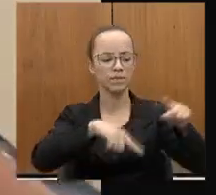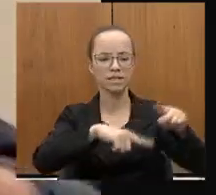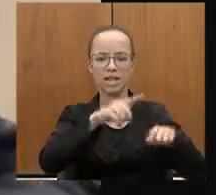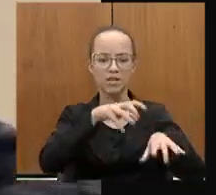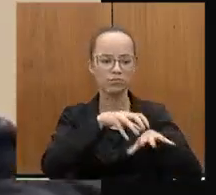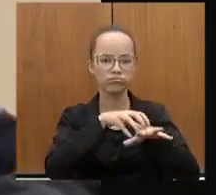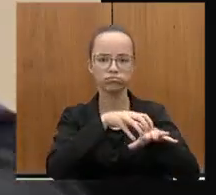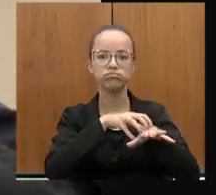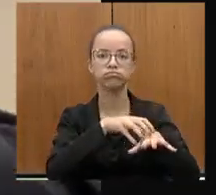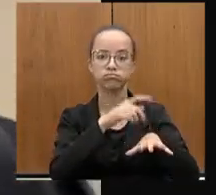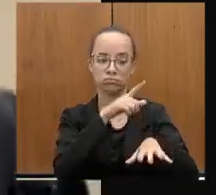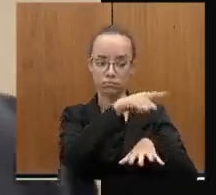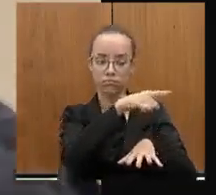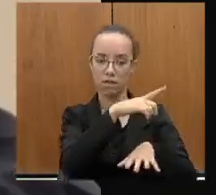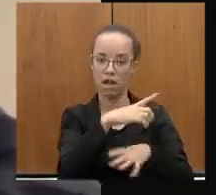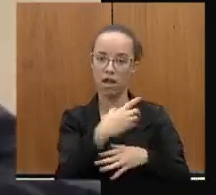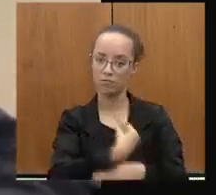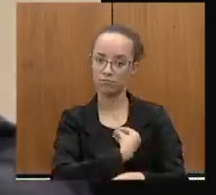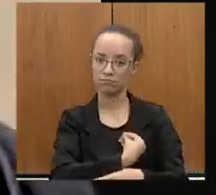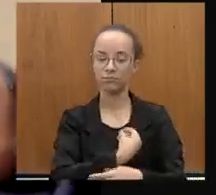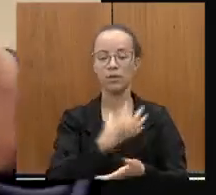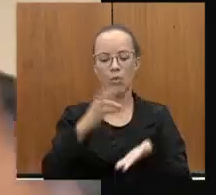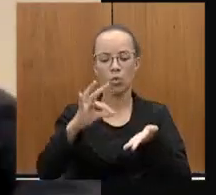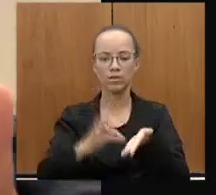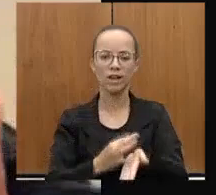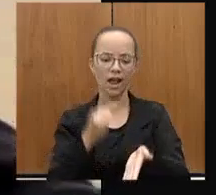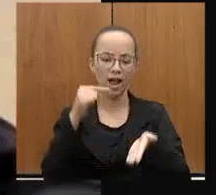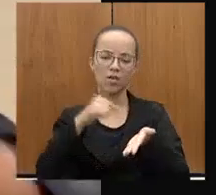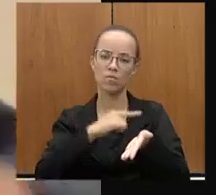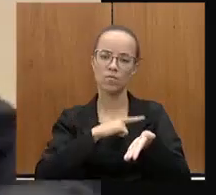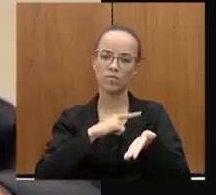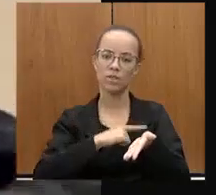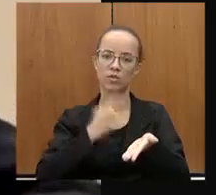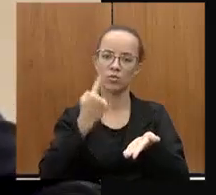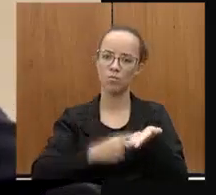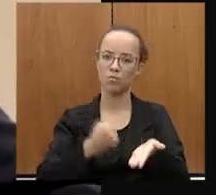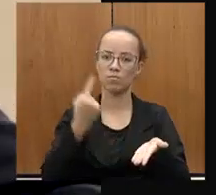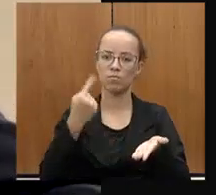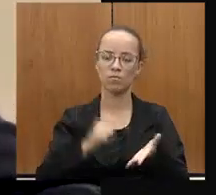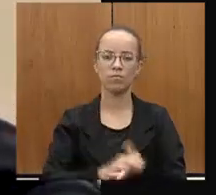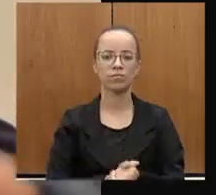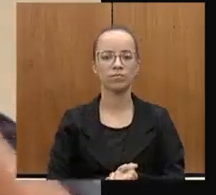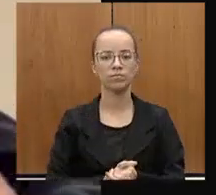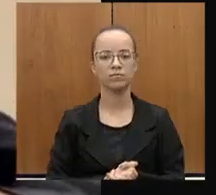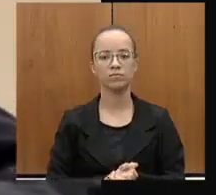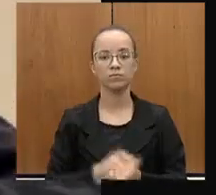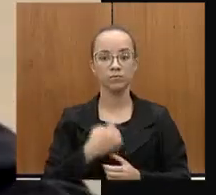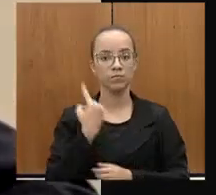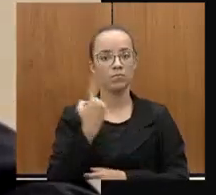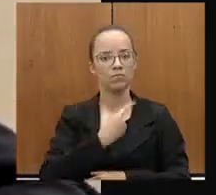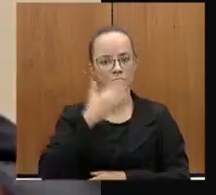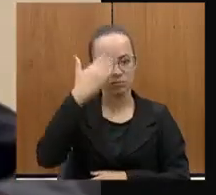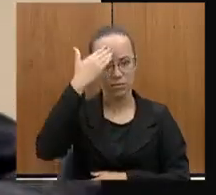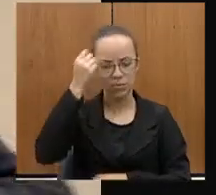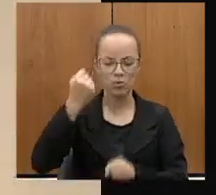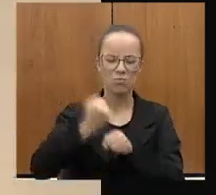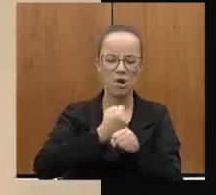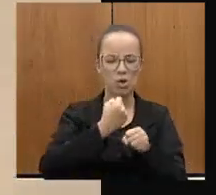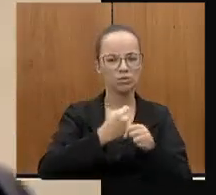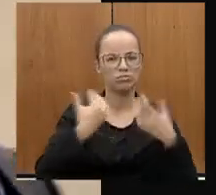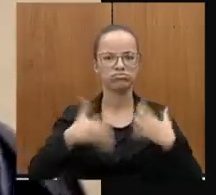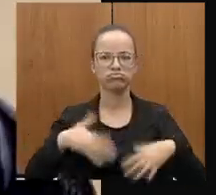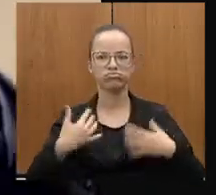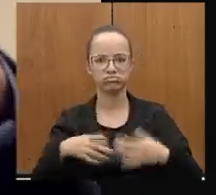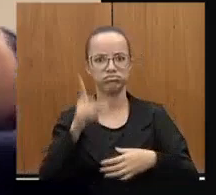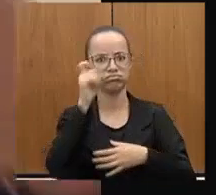ou seja, há um contrato assinado, um termo assinado de compromisso, nós sabemos que é uma obra complexa,